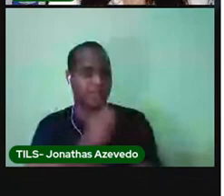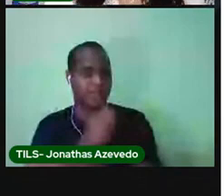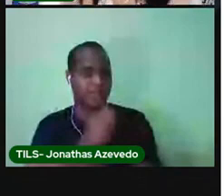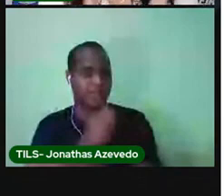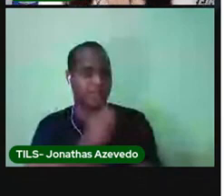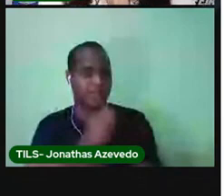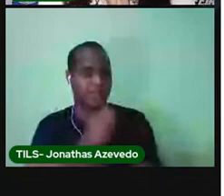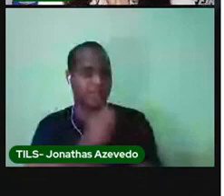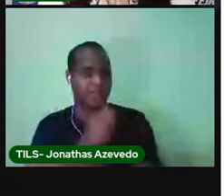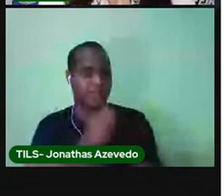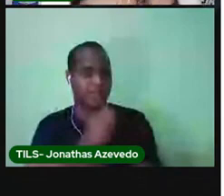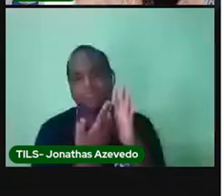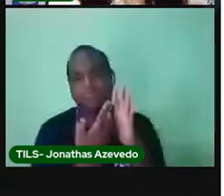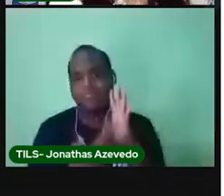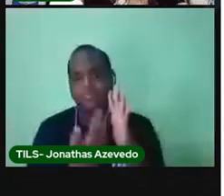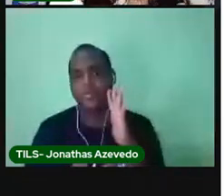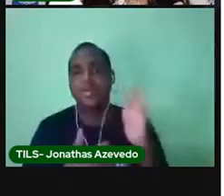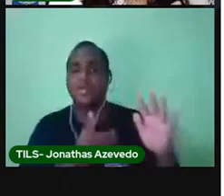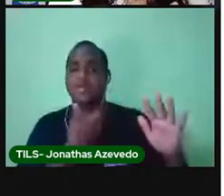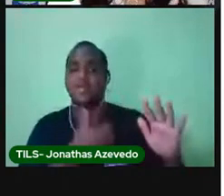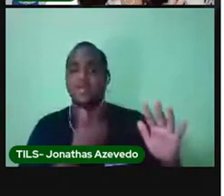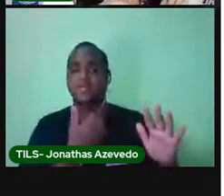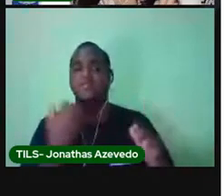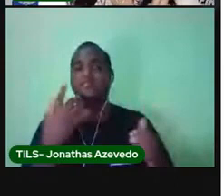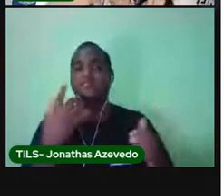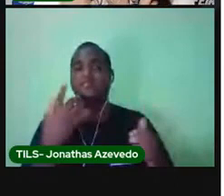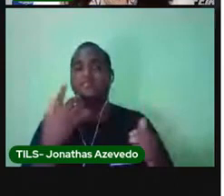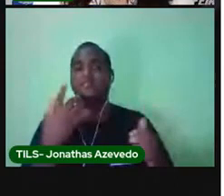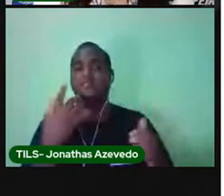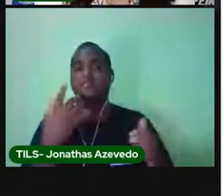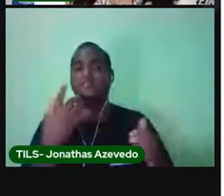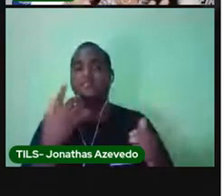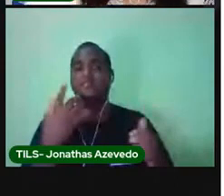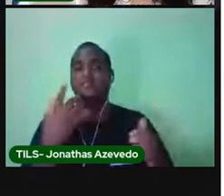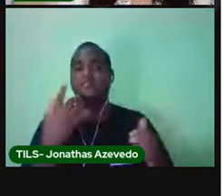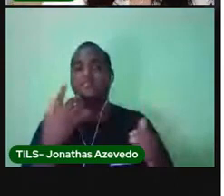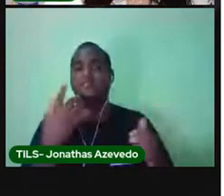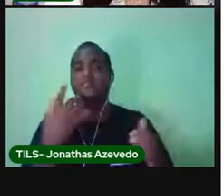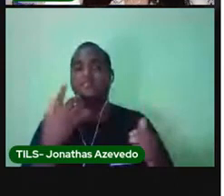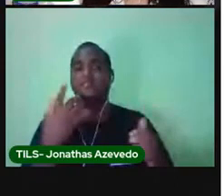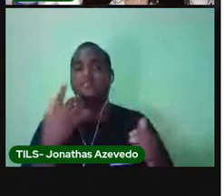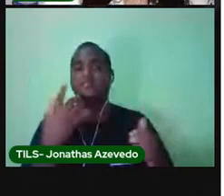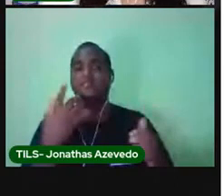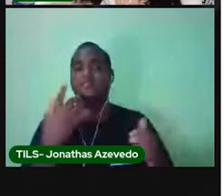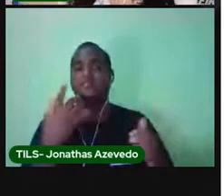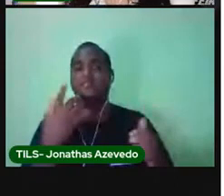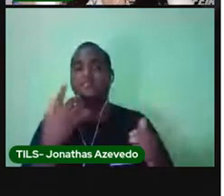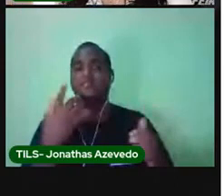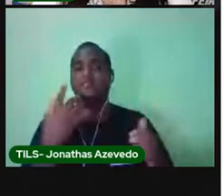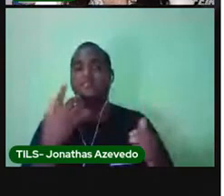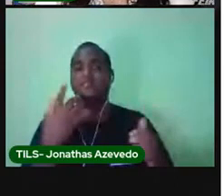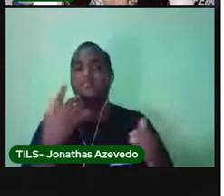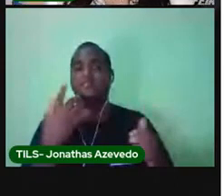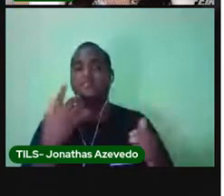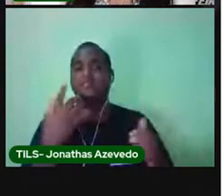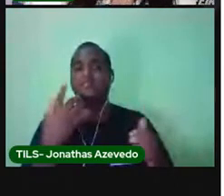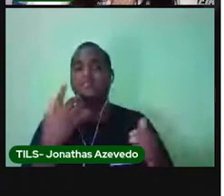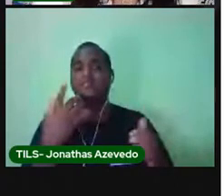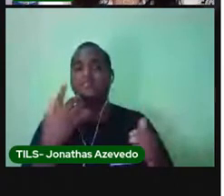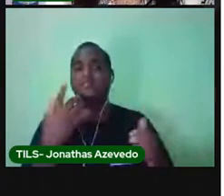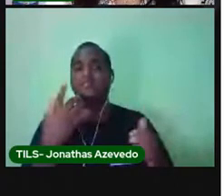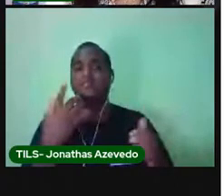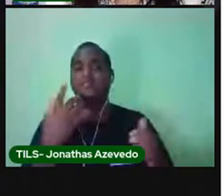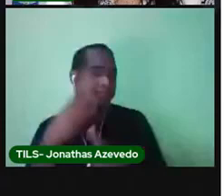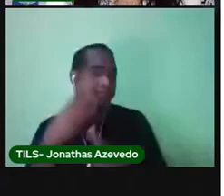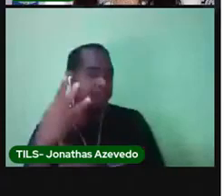vacina. Tem vacina que a gente toma na hora que nasce, depois com dois meses, depois com três meses. E assim, a gente vai tomando